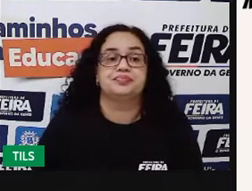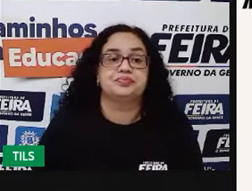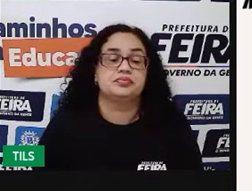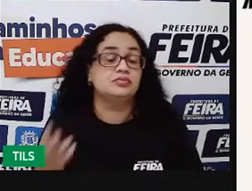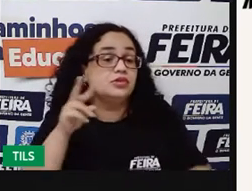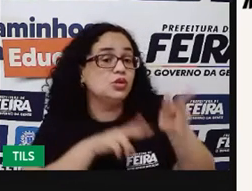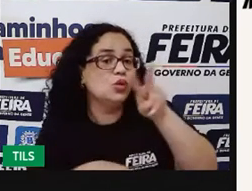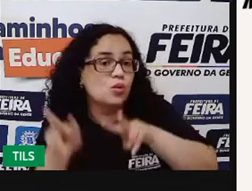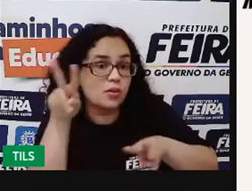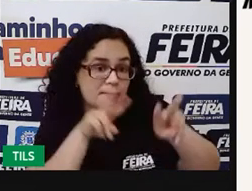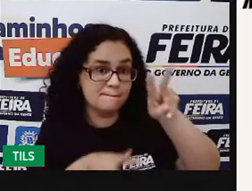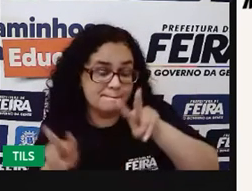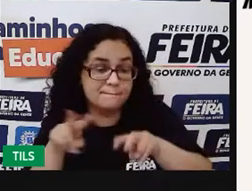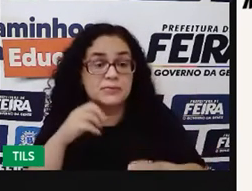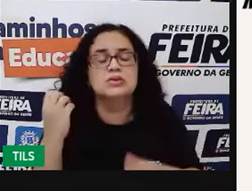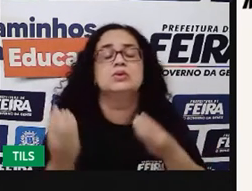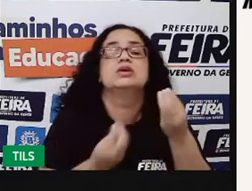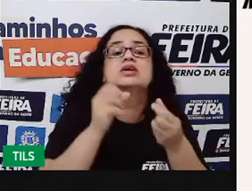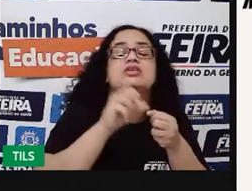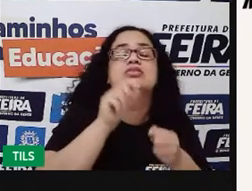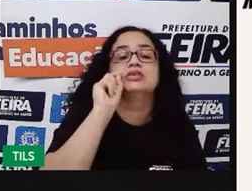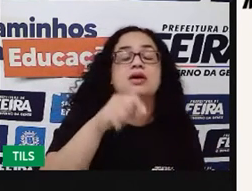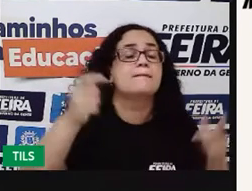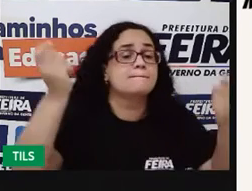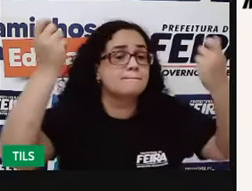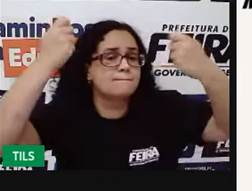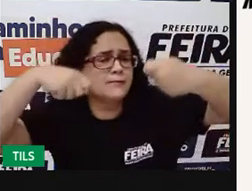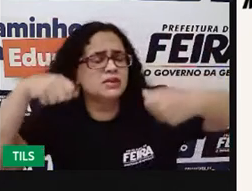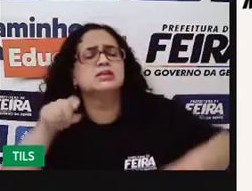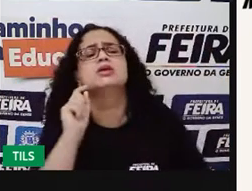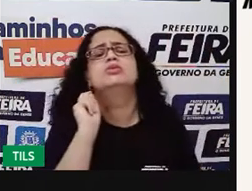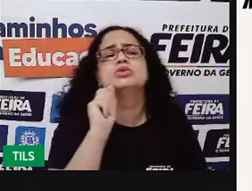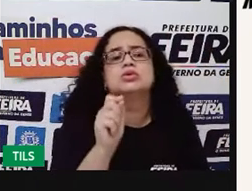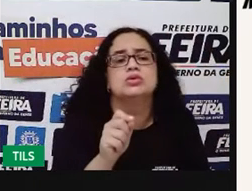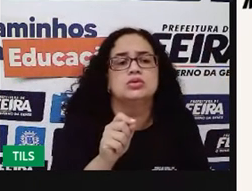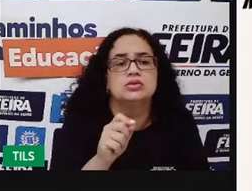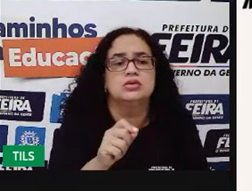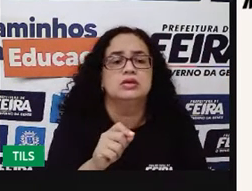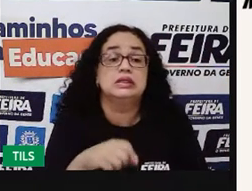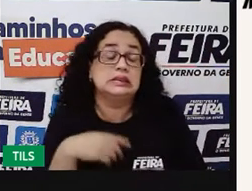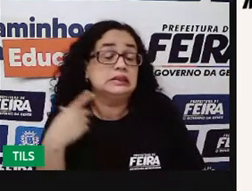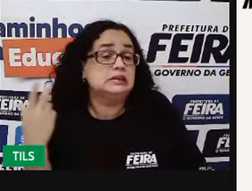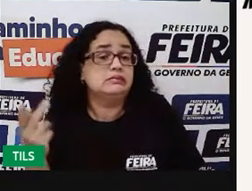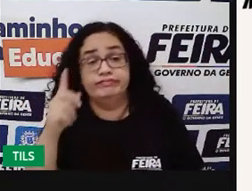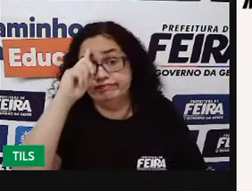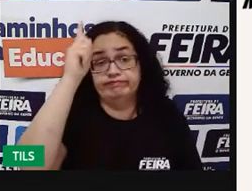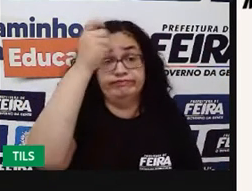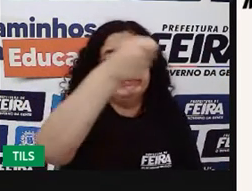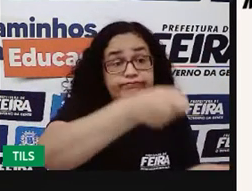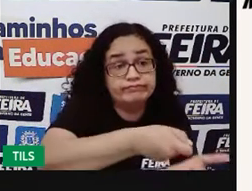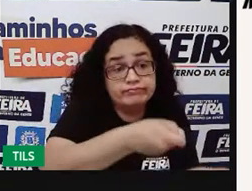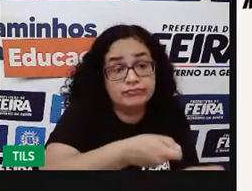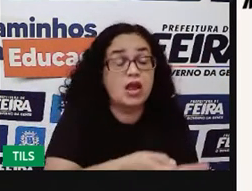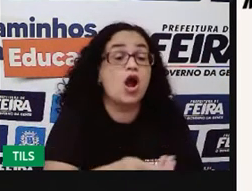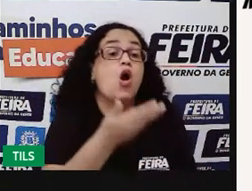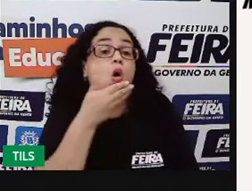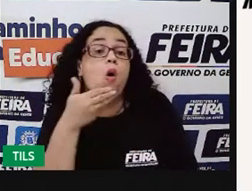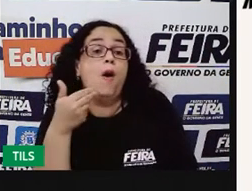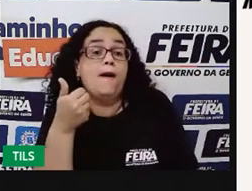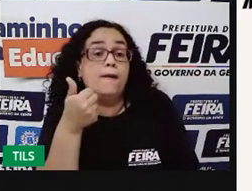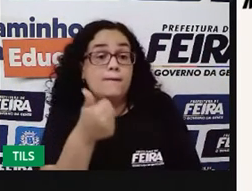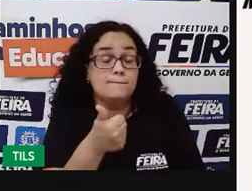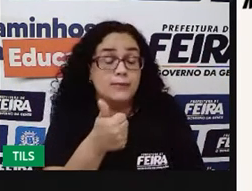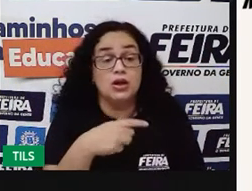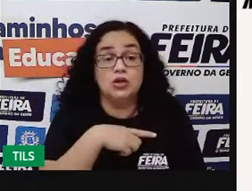observando essas soluções, nós precisamos o quê? Tomar uma decisão. Qual a melhor solução para